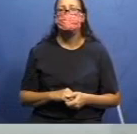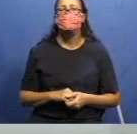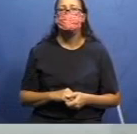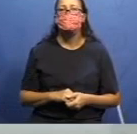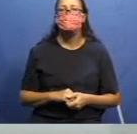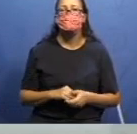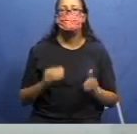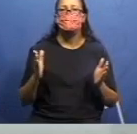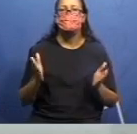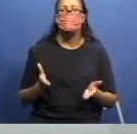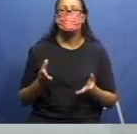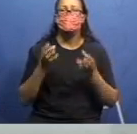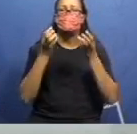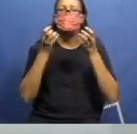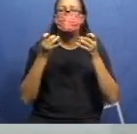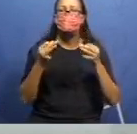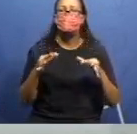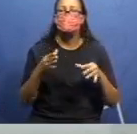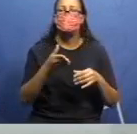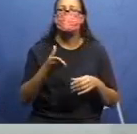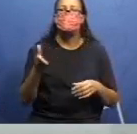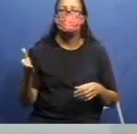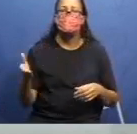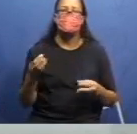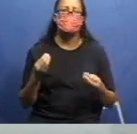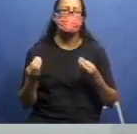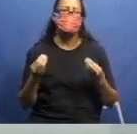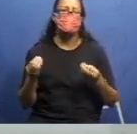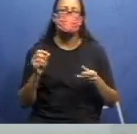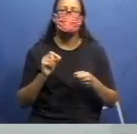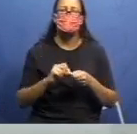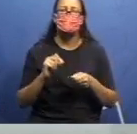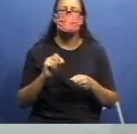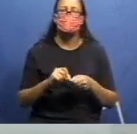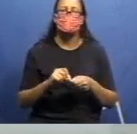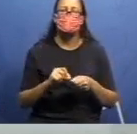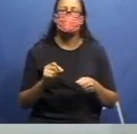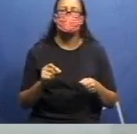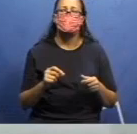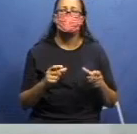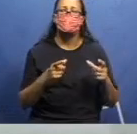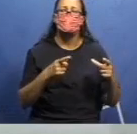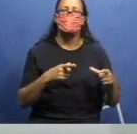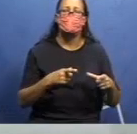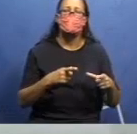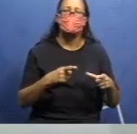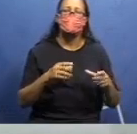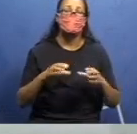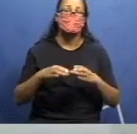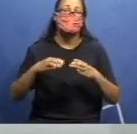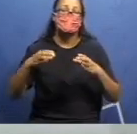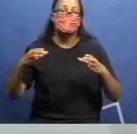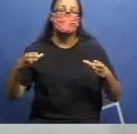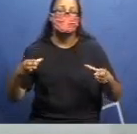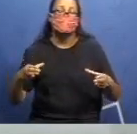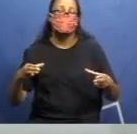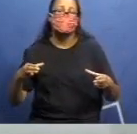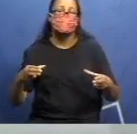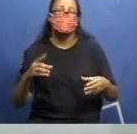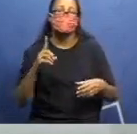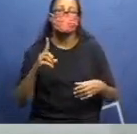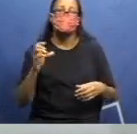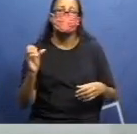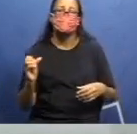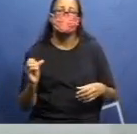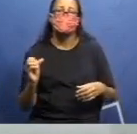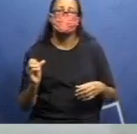Agora, vou explicar para vocês como que a gente vai fazer no espacinho maior, no espacinho de 16 quadradinhos.